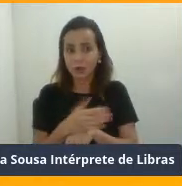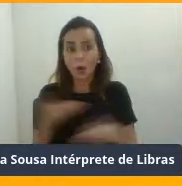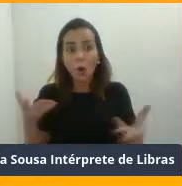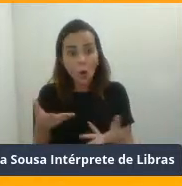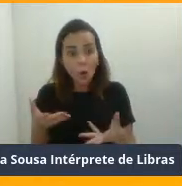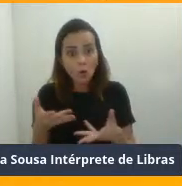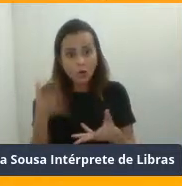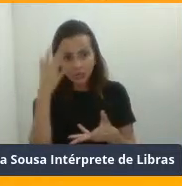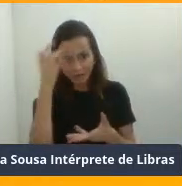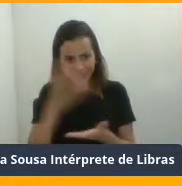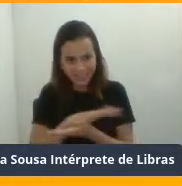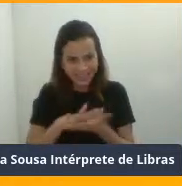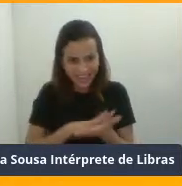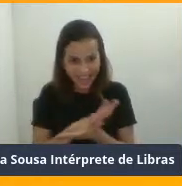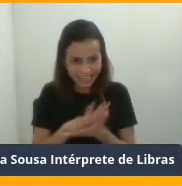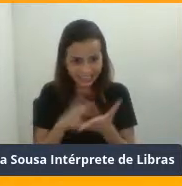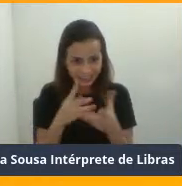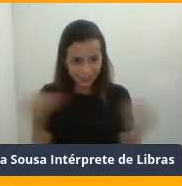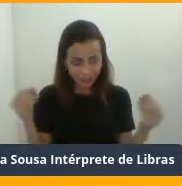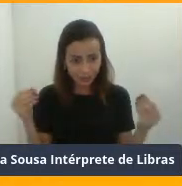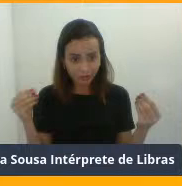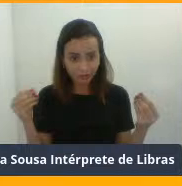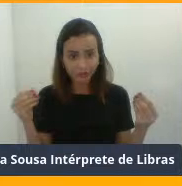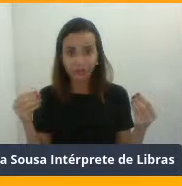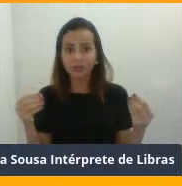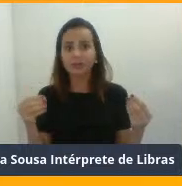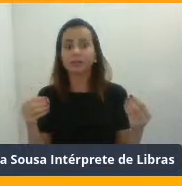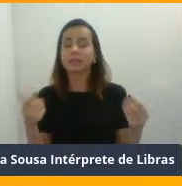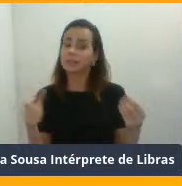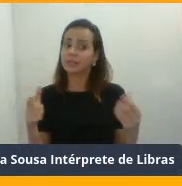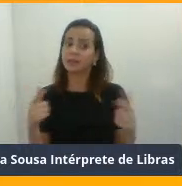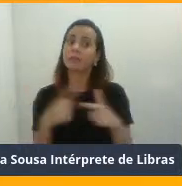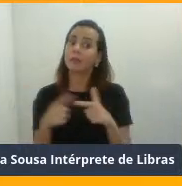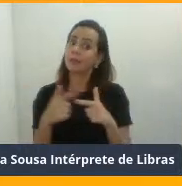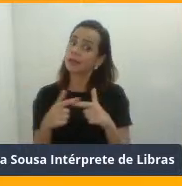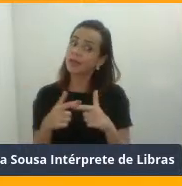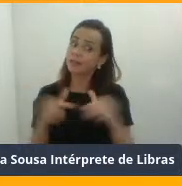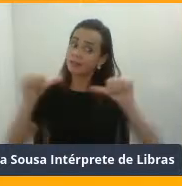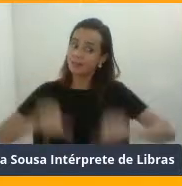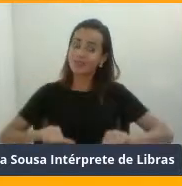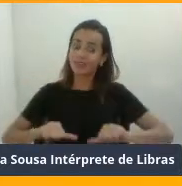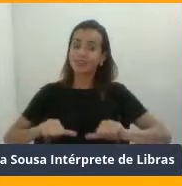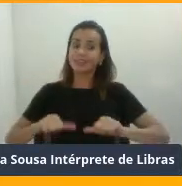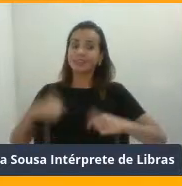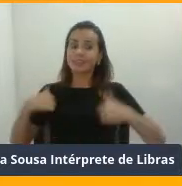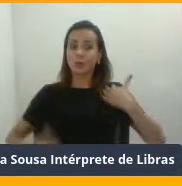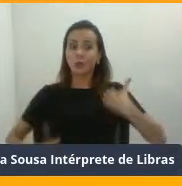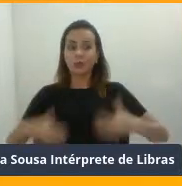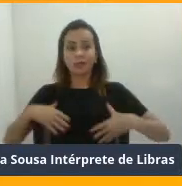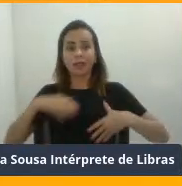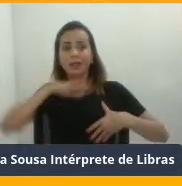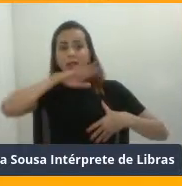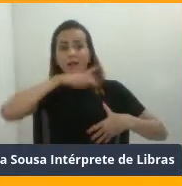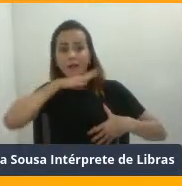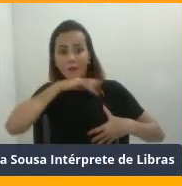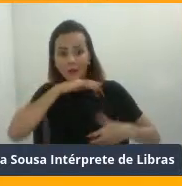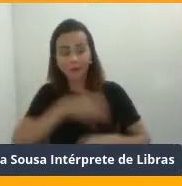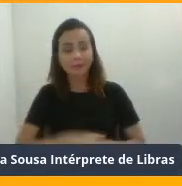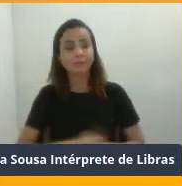vai ter nenhum benefício. Na verdade, você vai ter malefício, aí tá tudo quebrado, certo? Mas no decorrer do tempo, a partir de